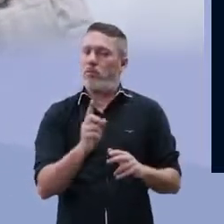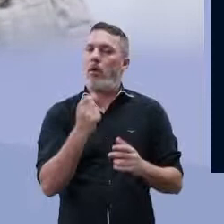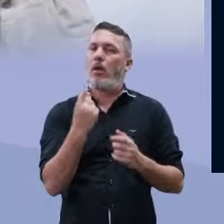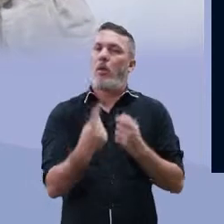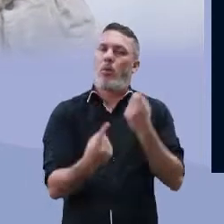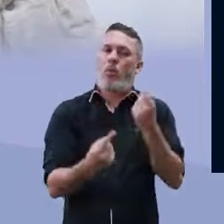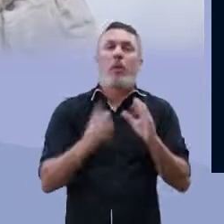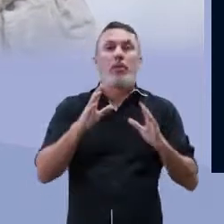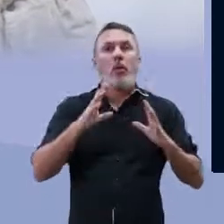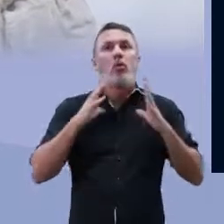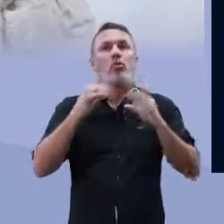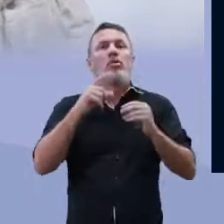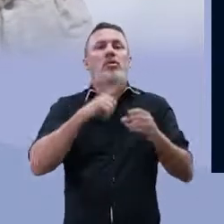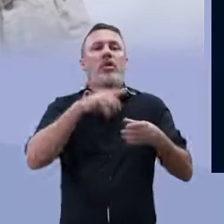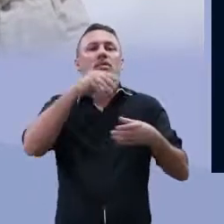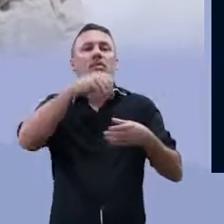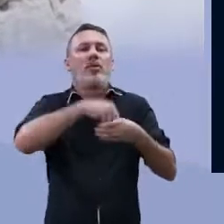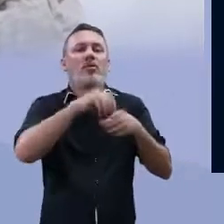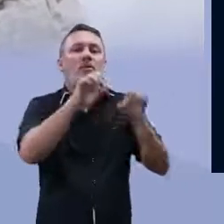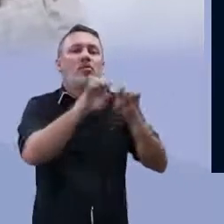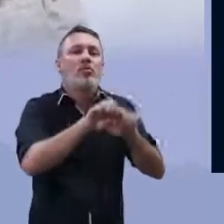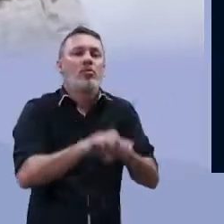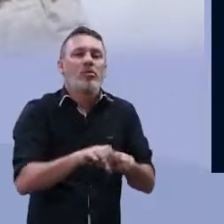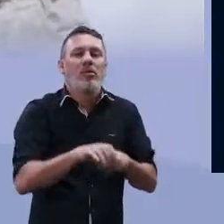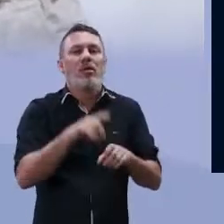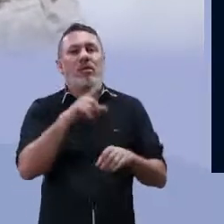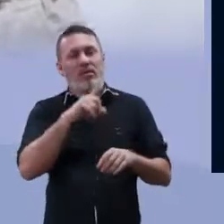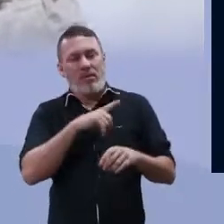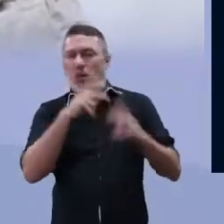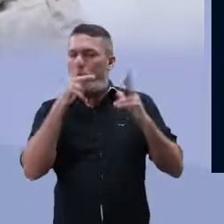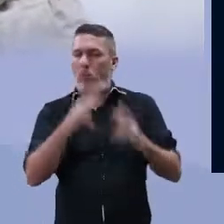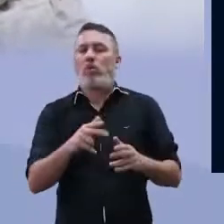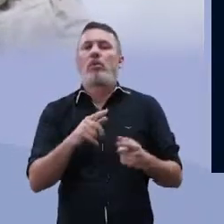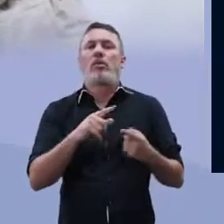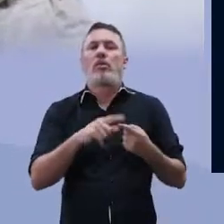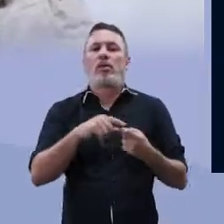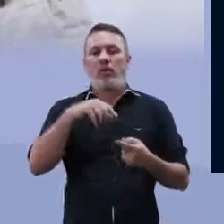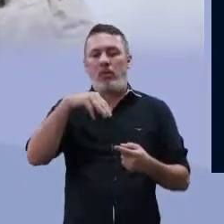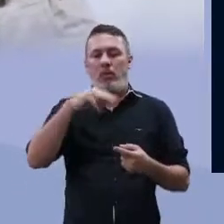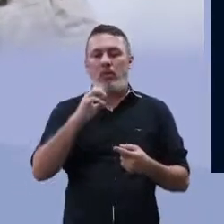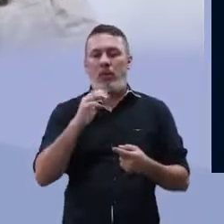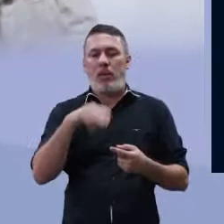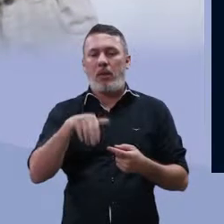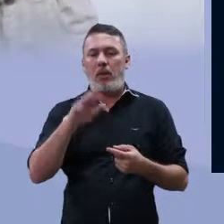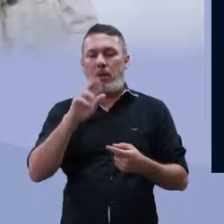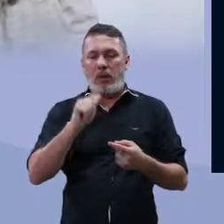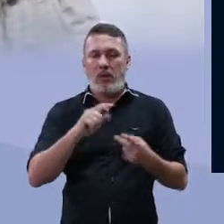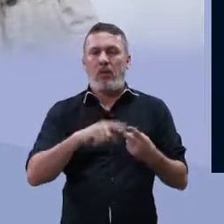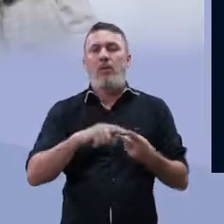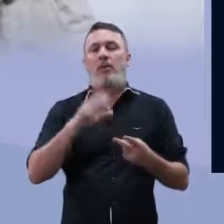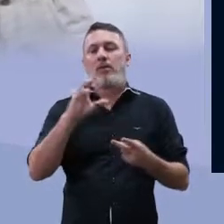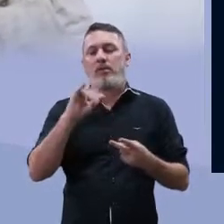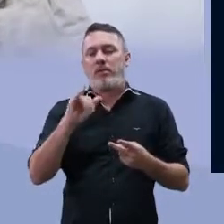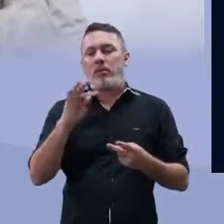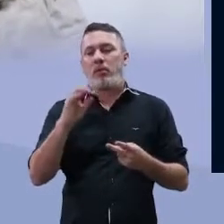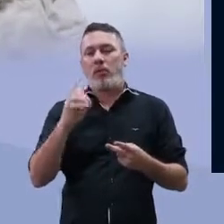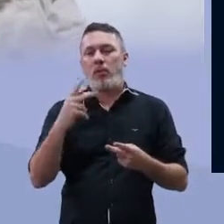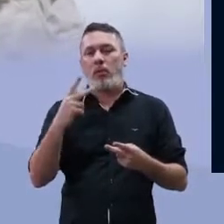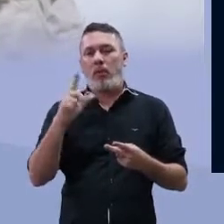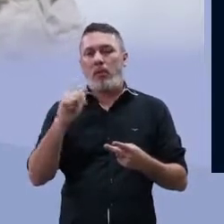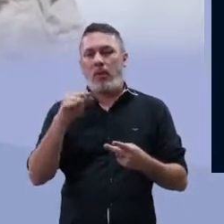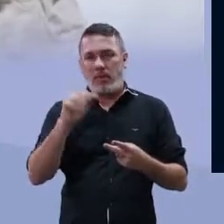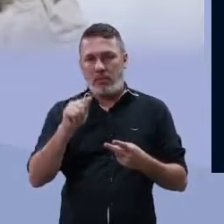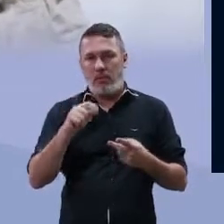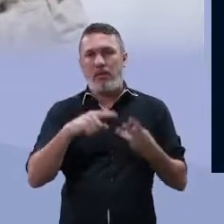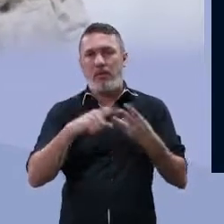somente algumas. O que todas vão ter é a membrana plasmática, o citoplasma, o material